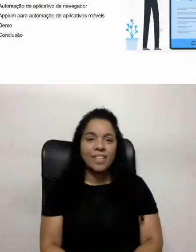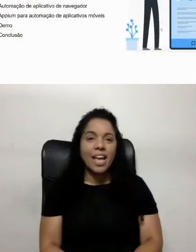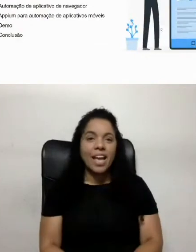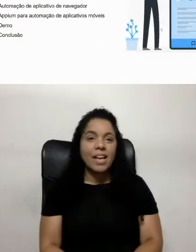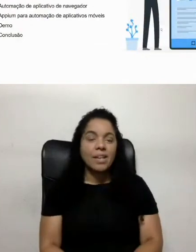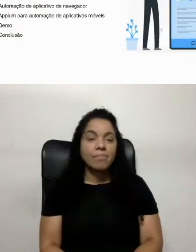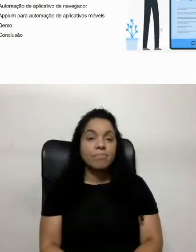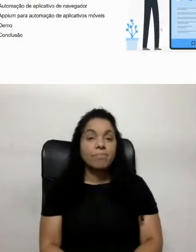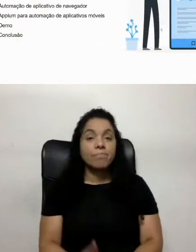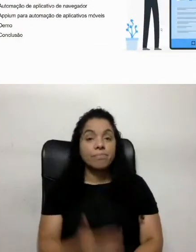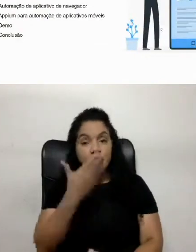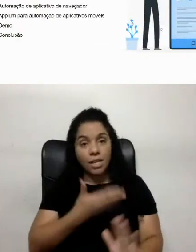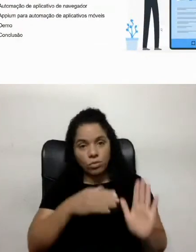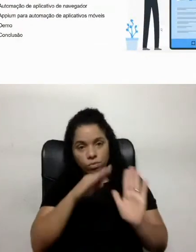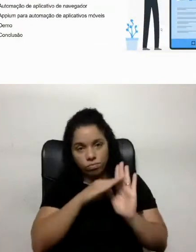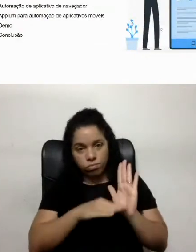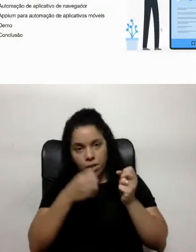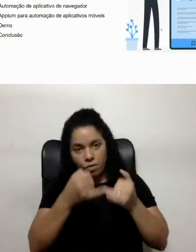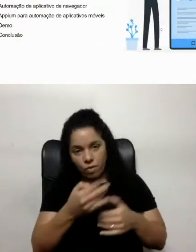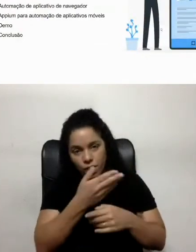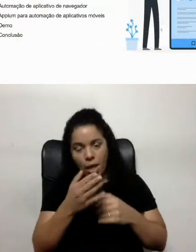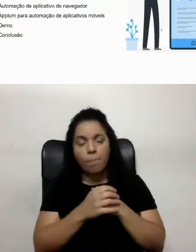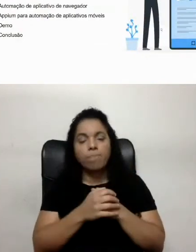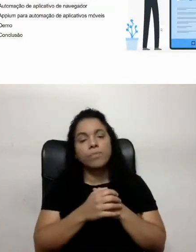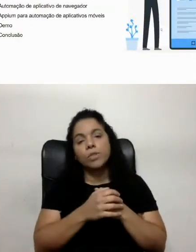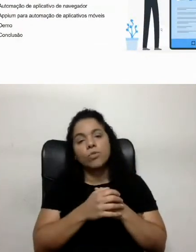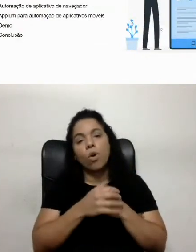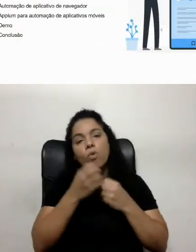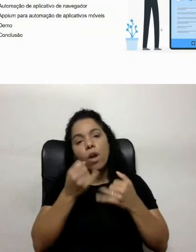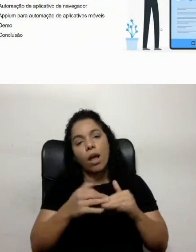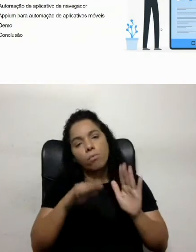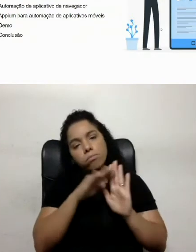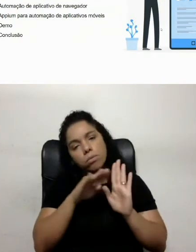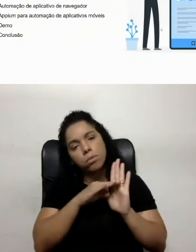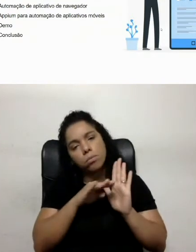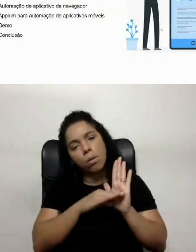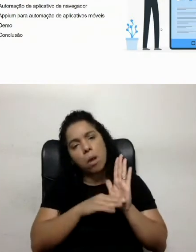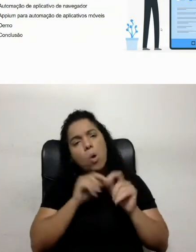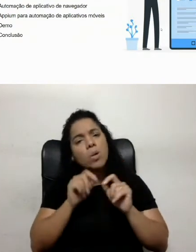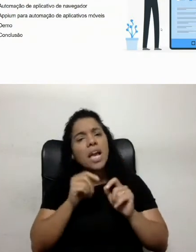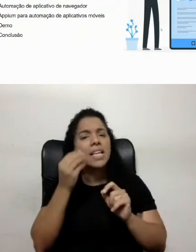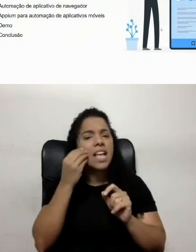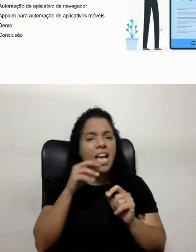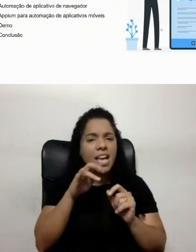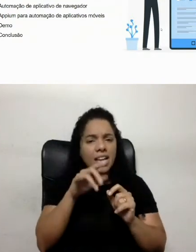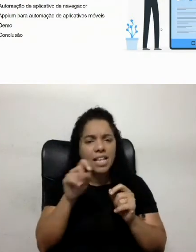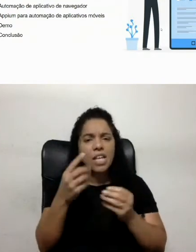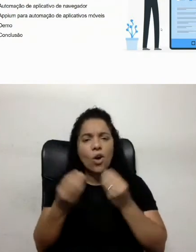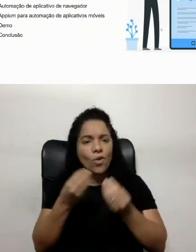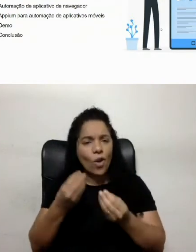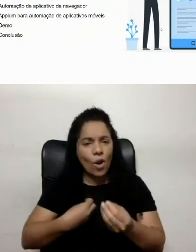Essa é a nossa agenda, tá? Eu vim falando um pouquinho aí, no tópico, um pouquinho sobre o que é o teste de regressão, como é que funciona.